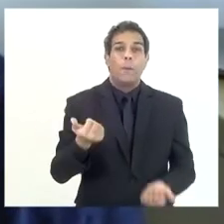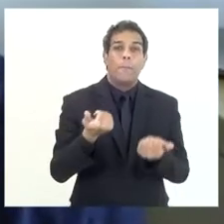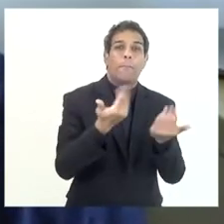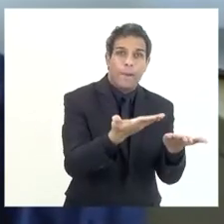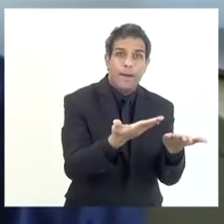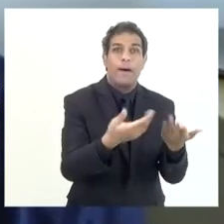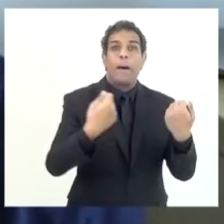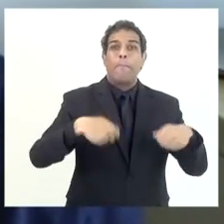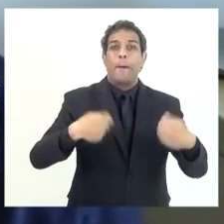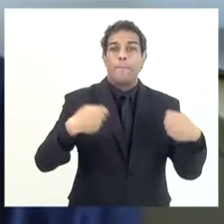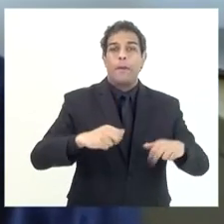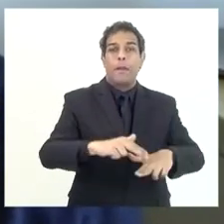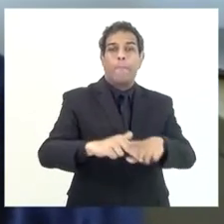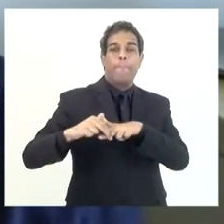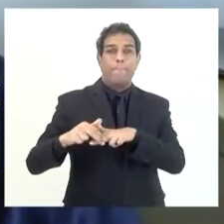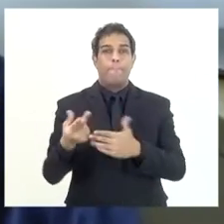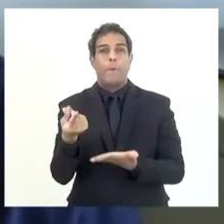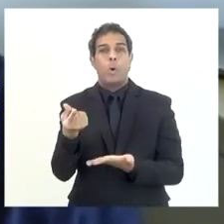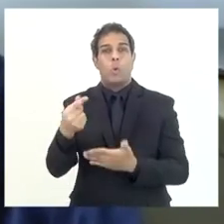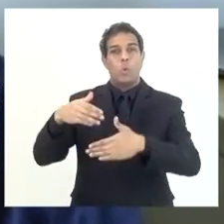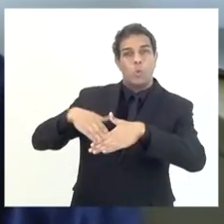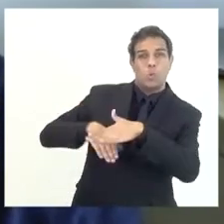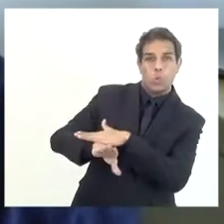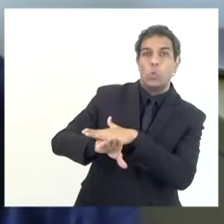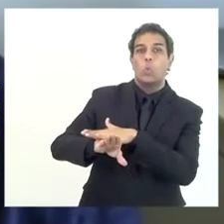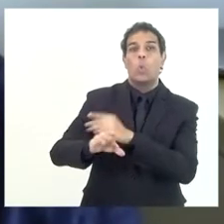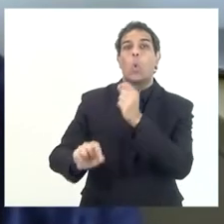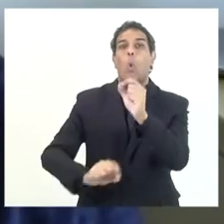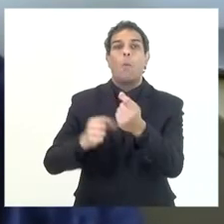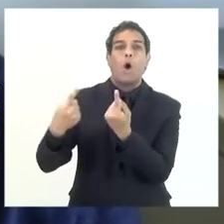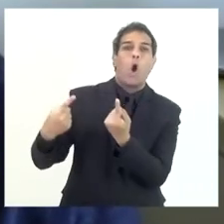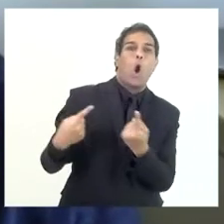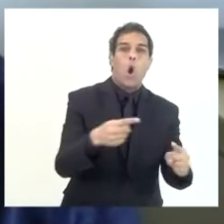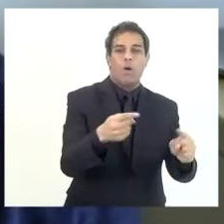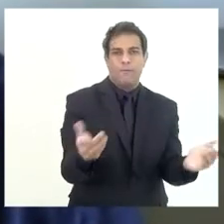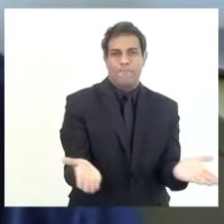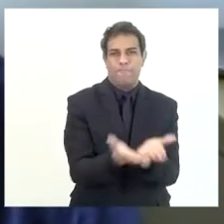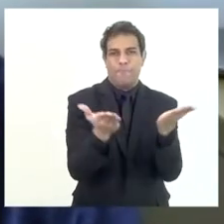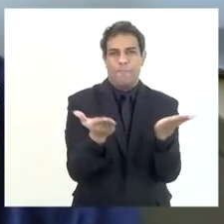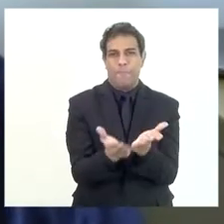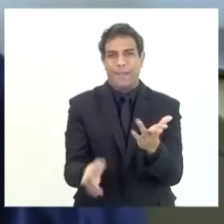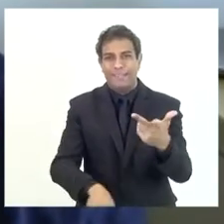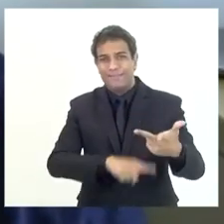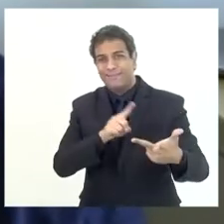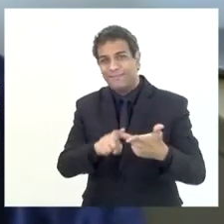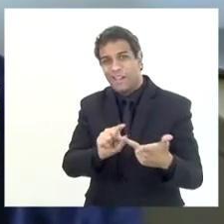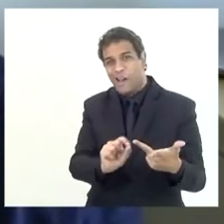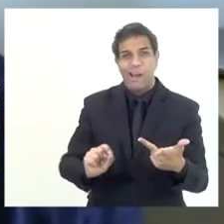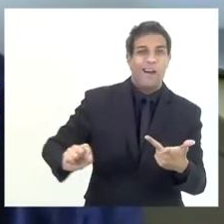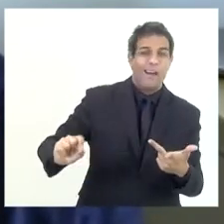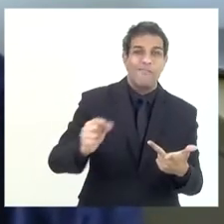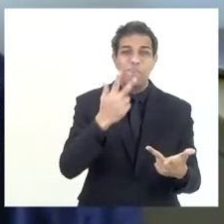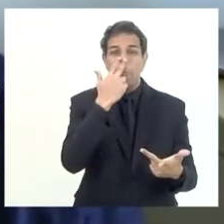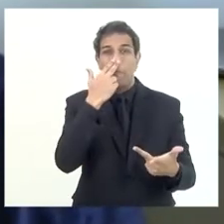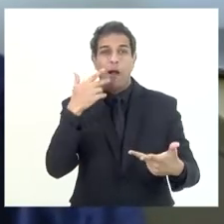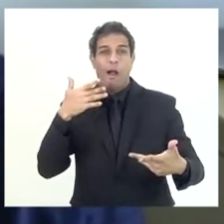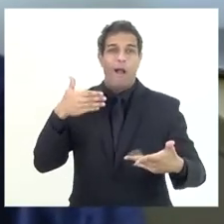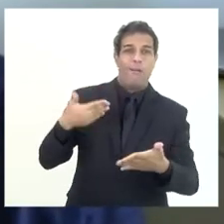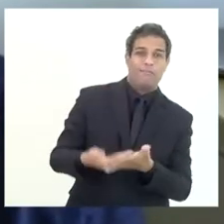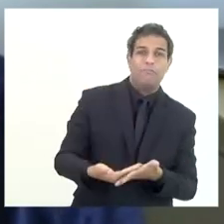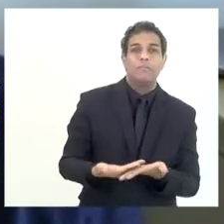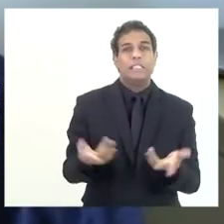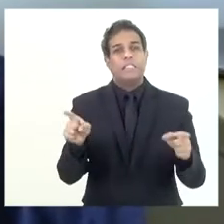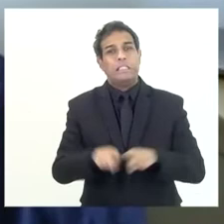que deriva do Fundo Estadual de Combate à Pobreza. Por via de consequência, também